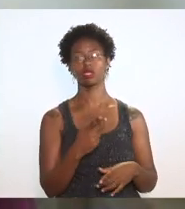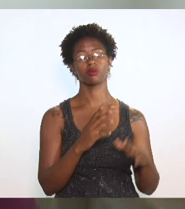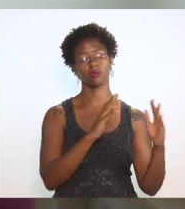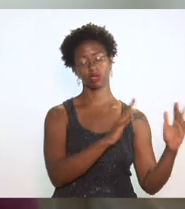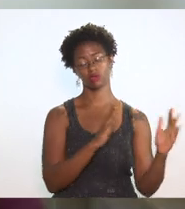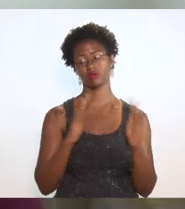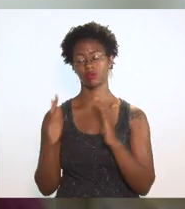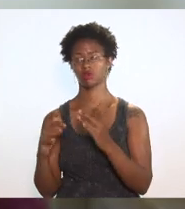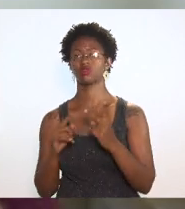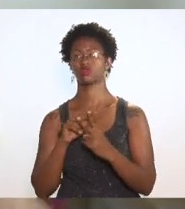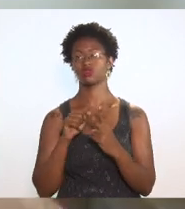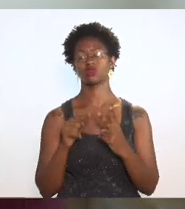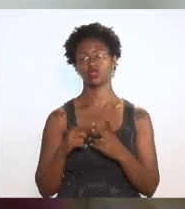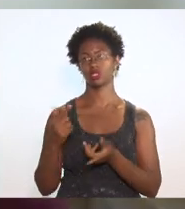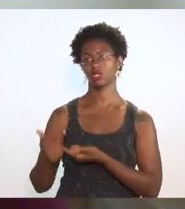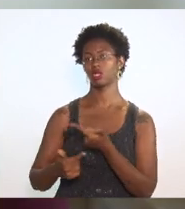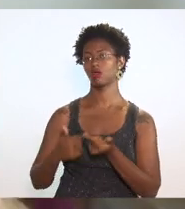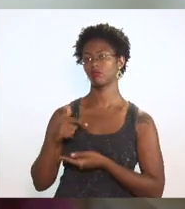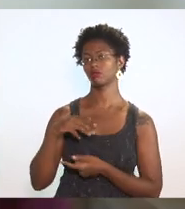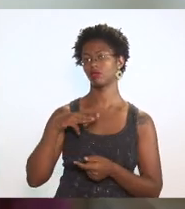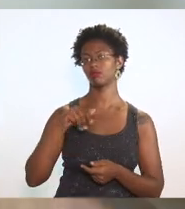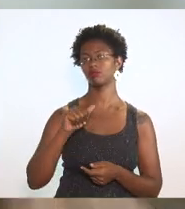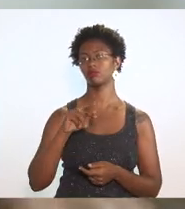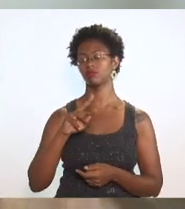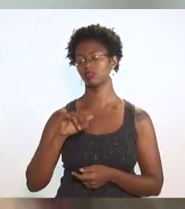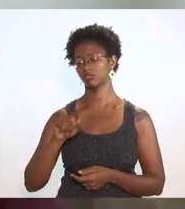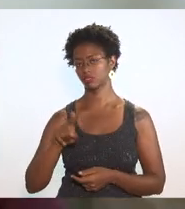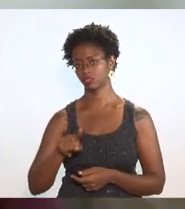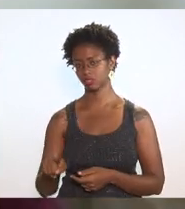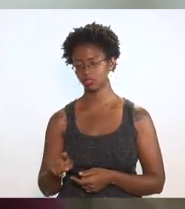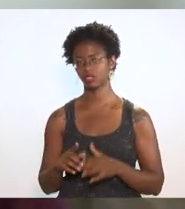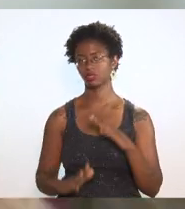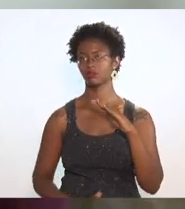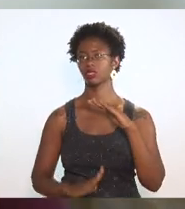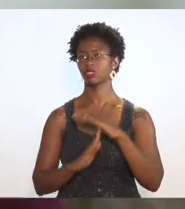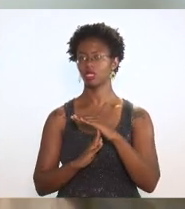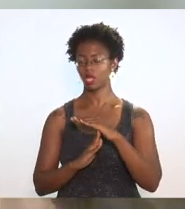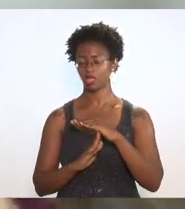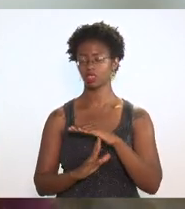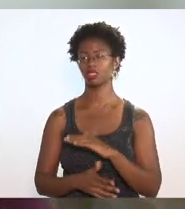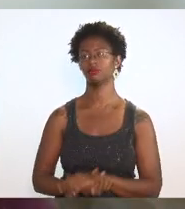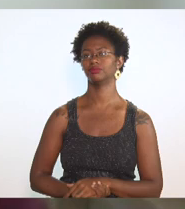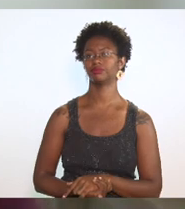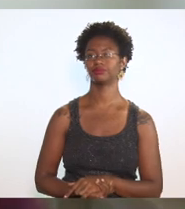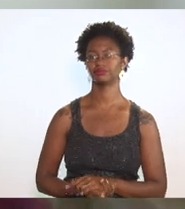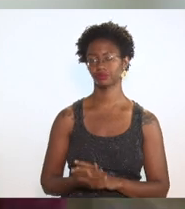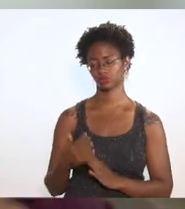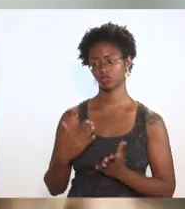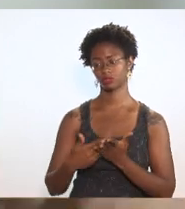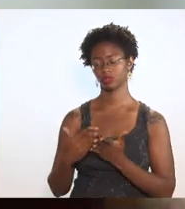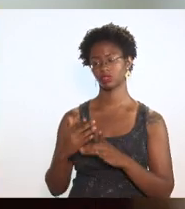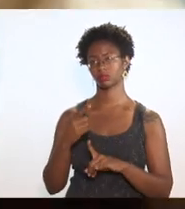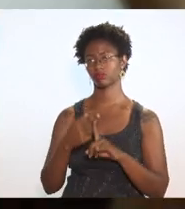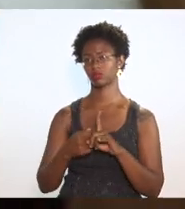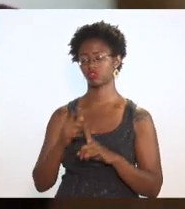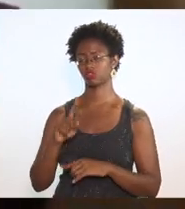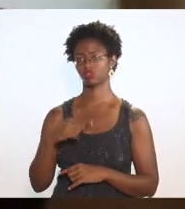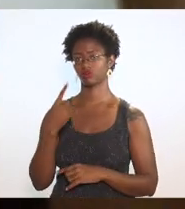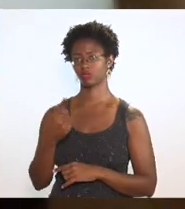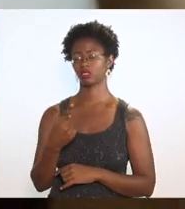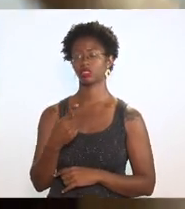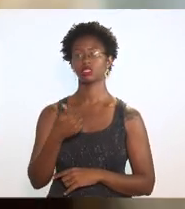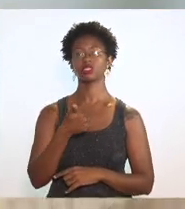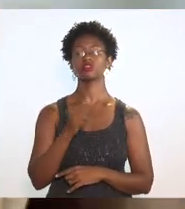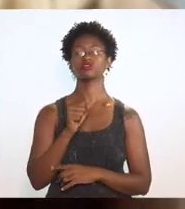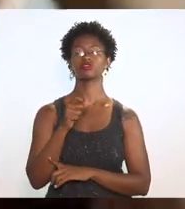trabalhar com a matriz mais limitada etc da rural já a partir do mês que vem e em 18